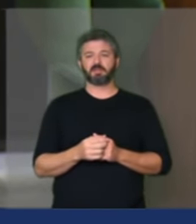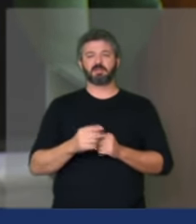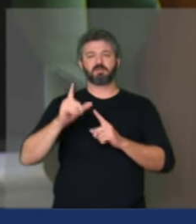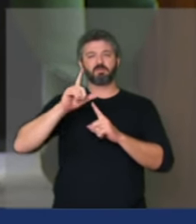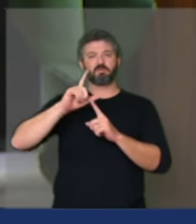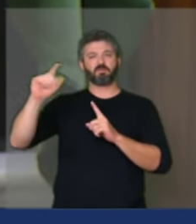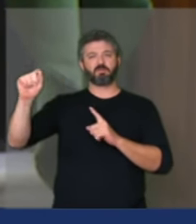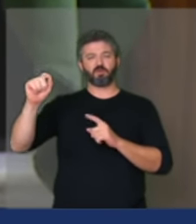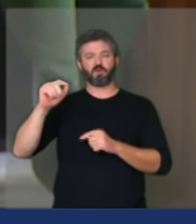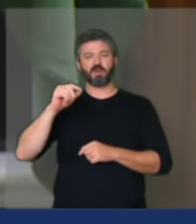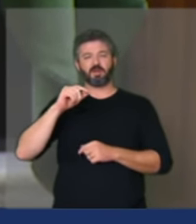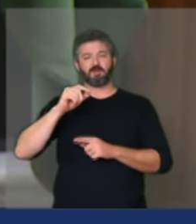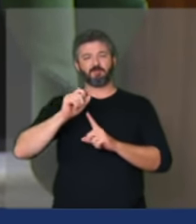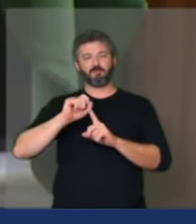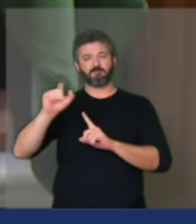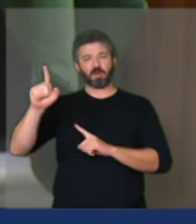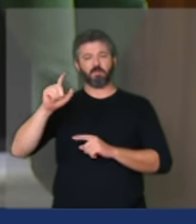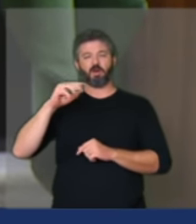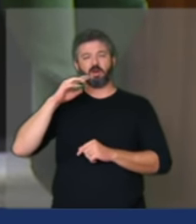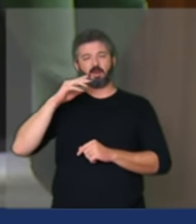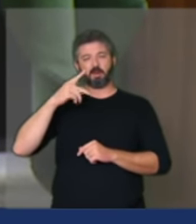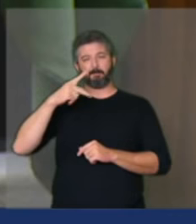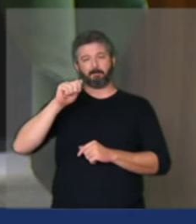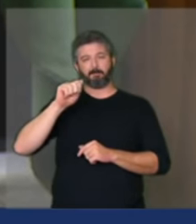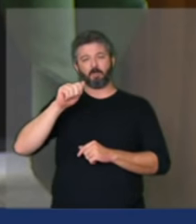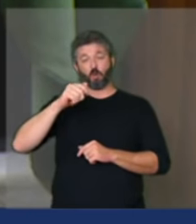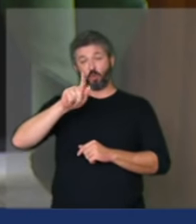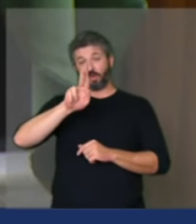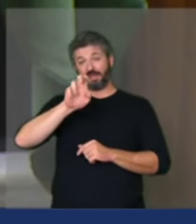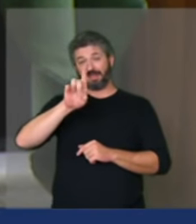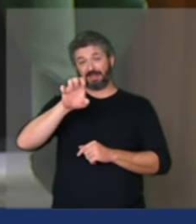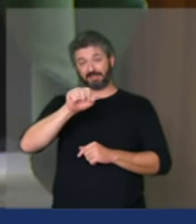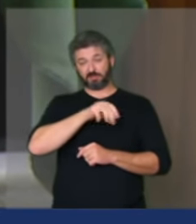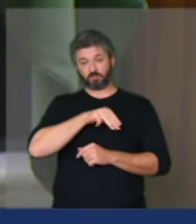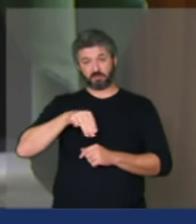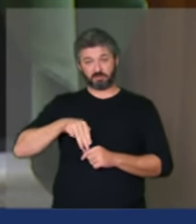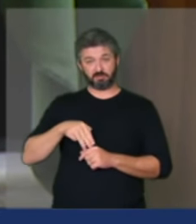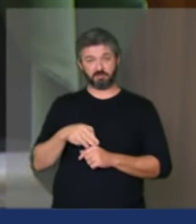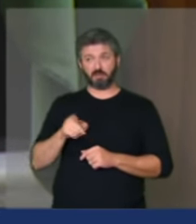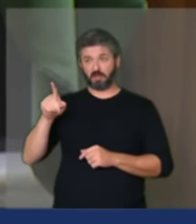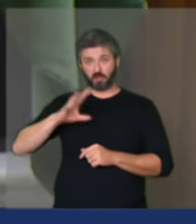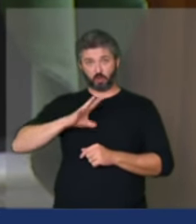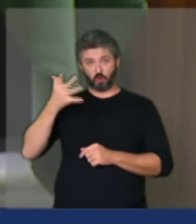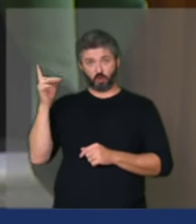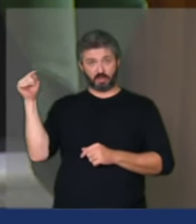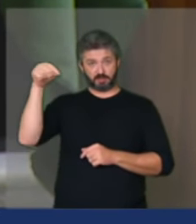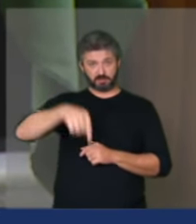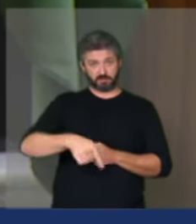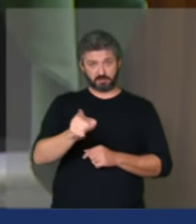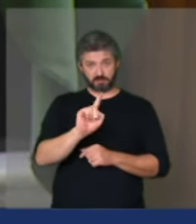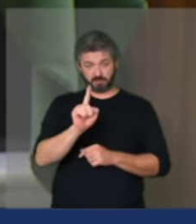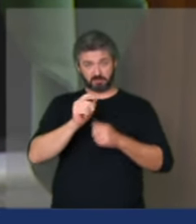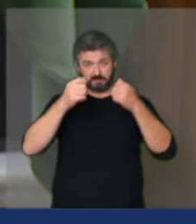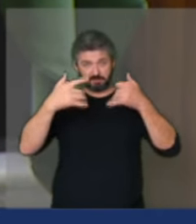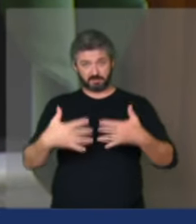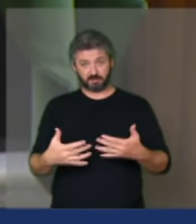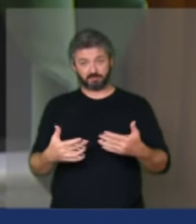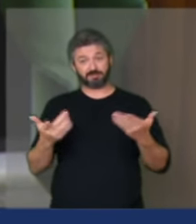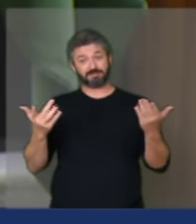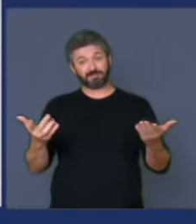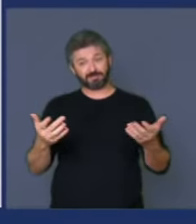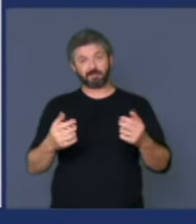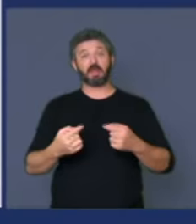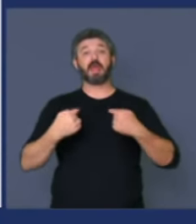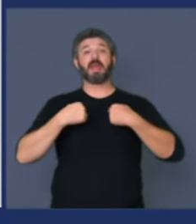ministro Paulo Guedes e já que ele não teve coragem de vir aqui se explicar o Paulo Guedes do bem